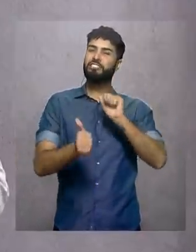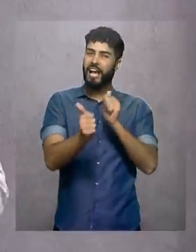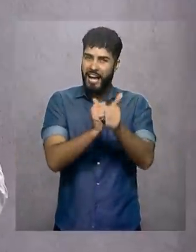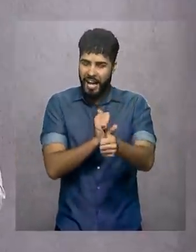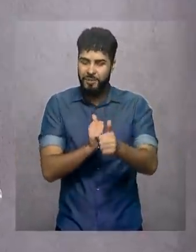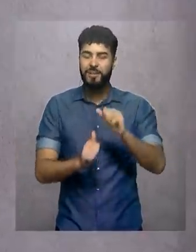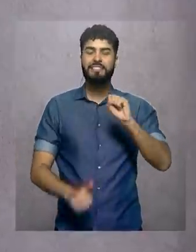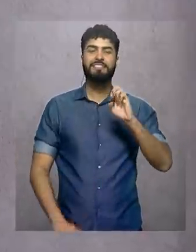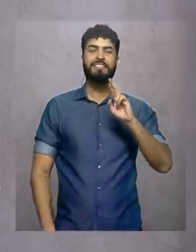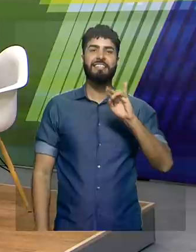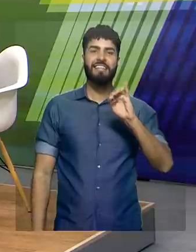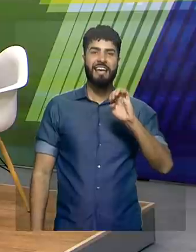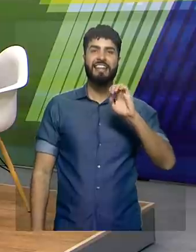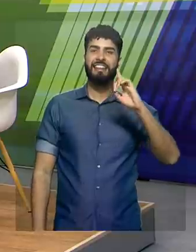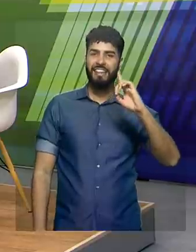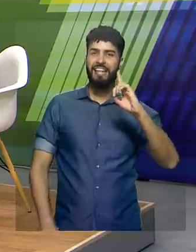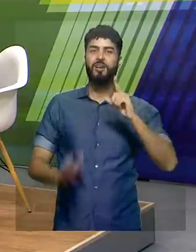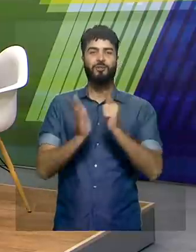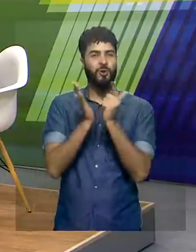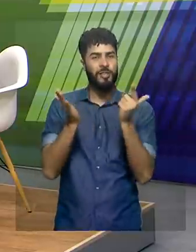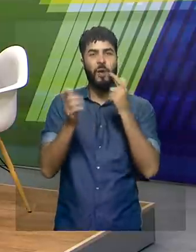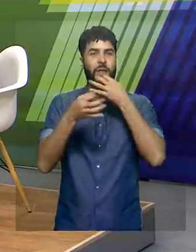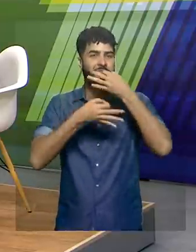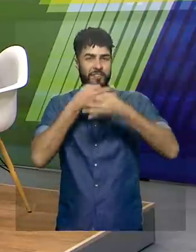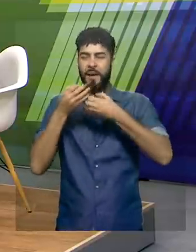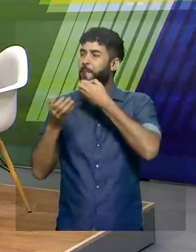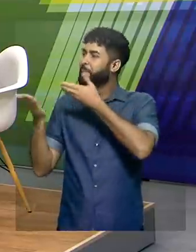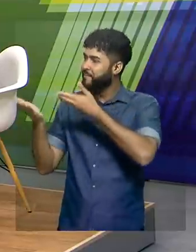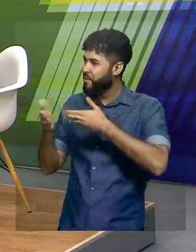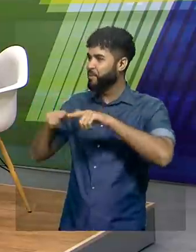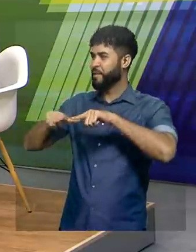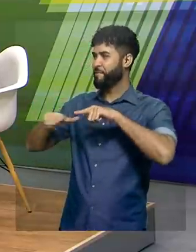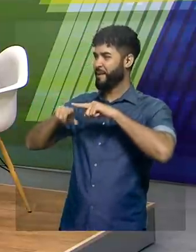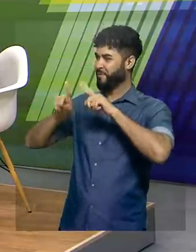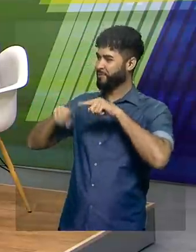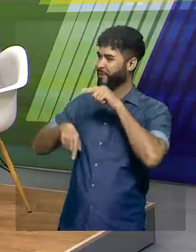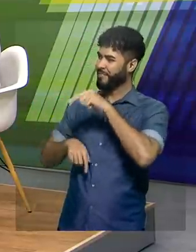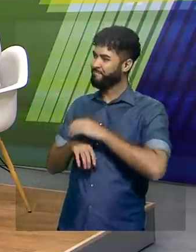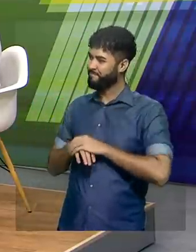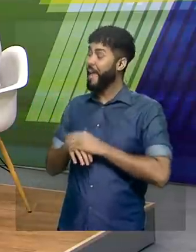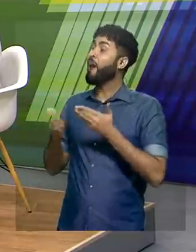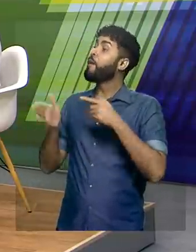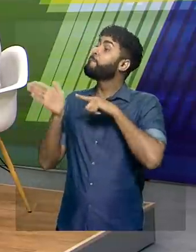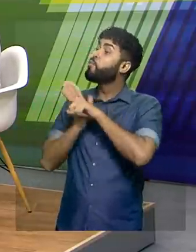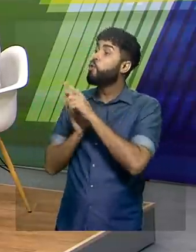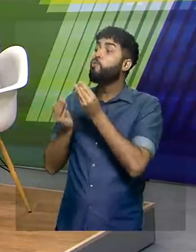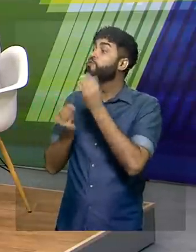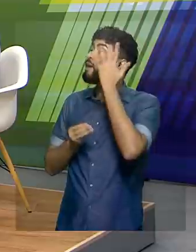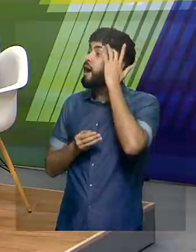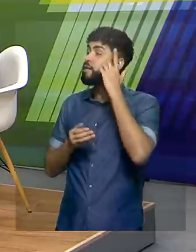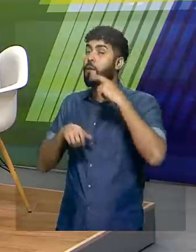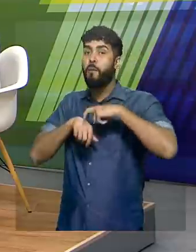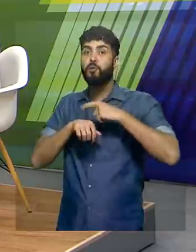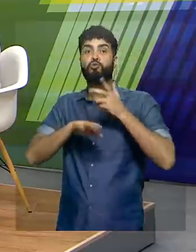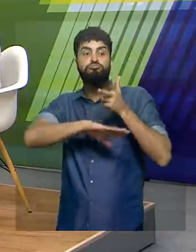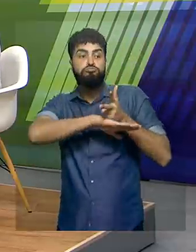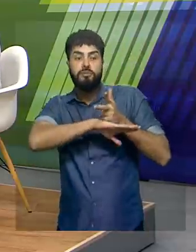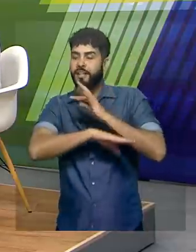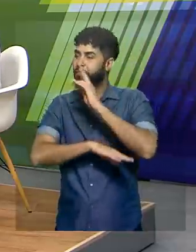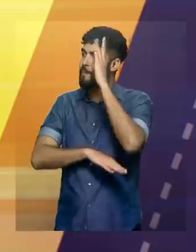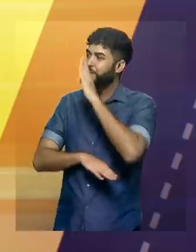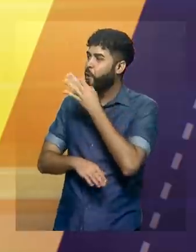nos nossos estádios jornais. Seja bem-vindo, meu amigo. E o que você está achando desse momento da TV Brasil na Série D?